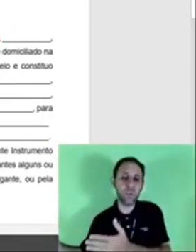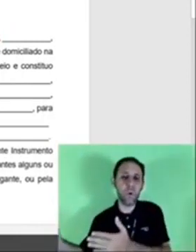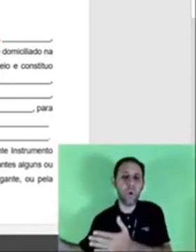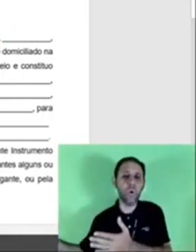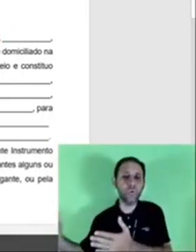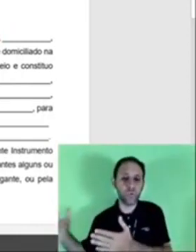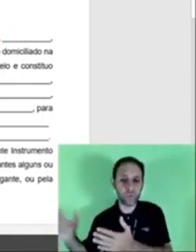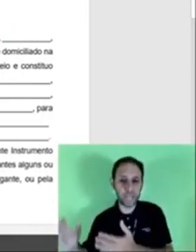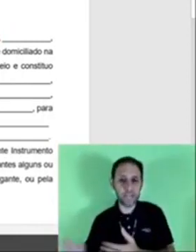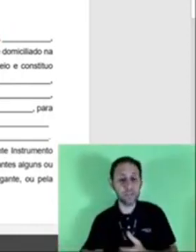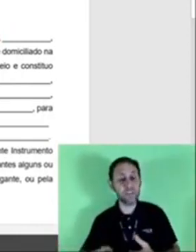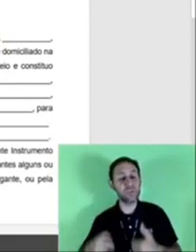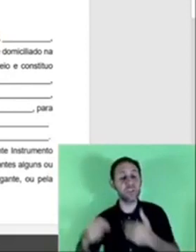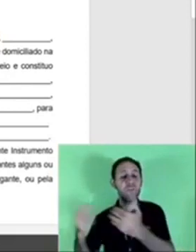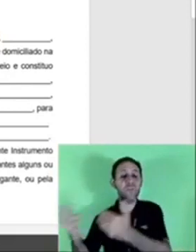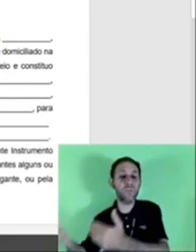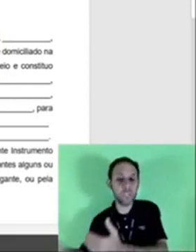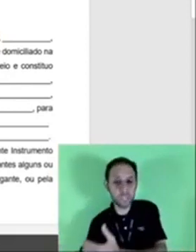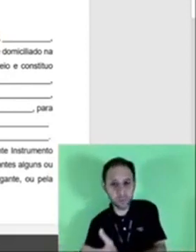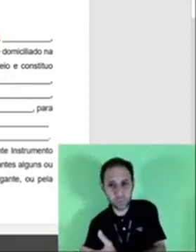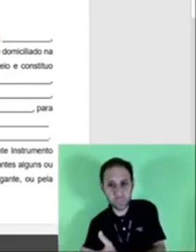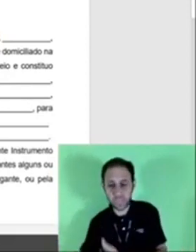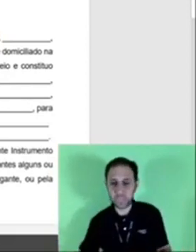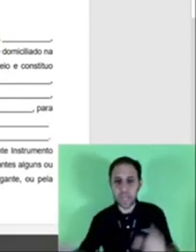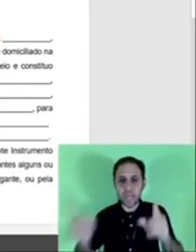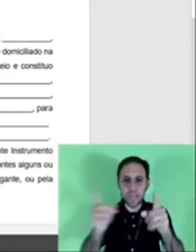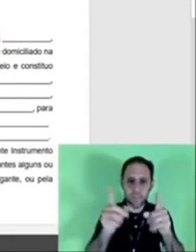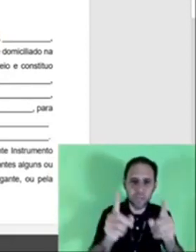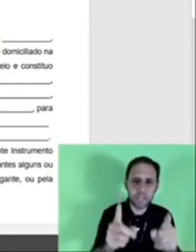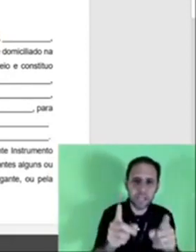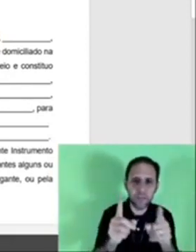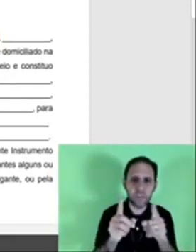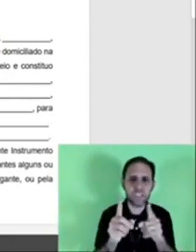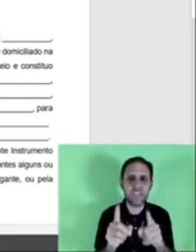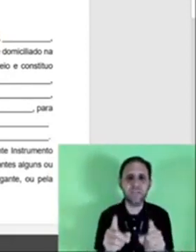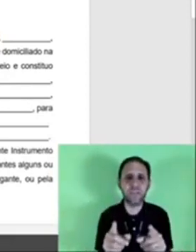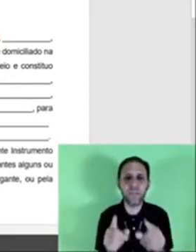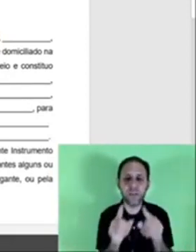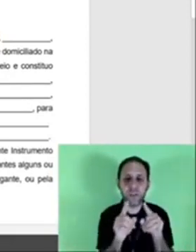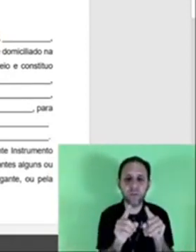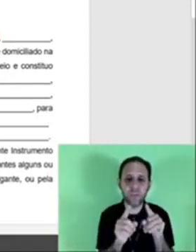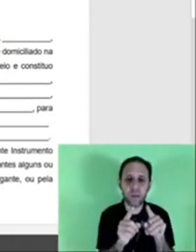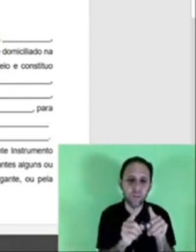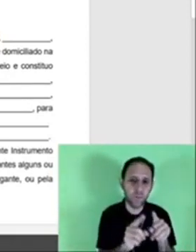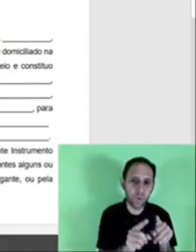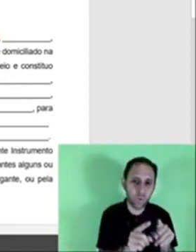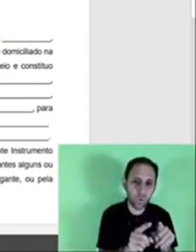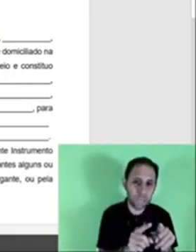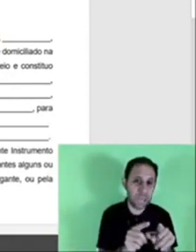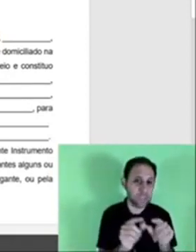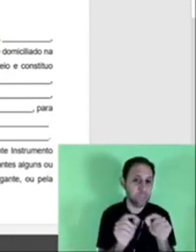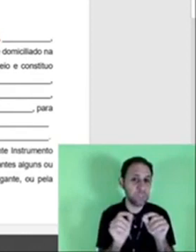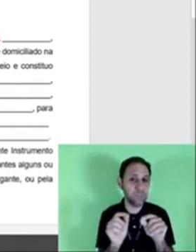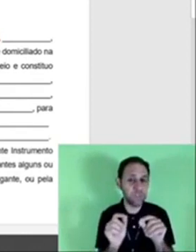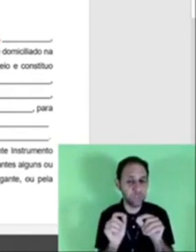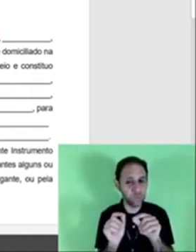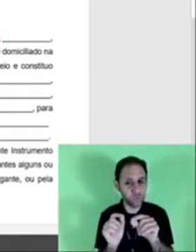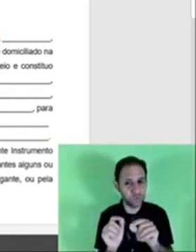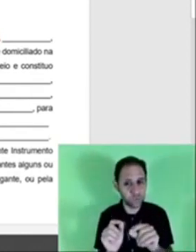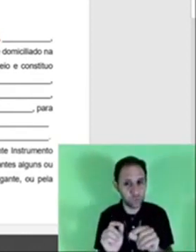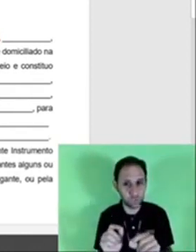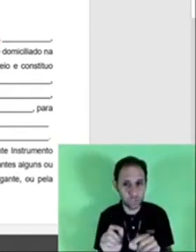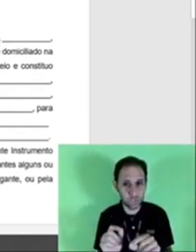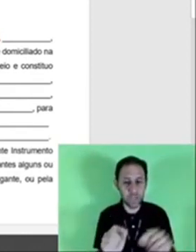informações do meu outorgado, as pessoas que eu vou conceder os poderes, lembrando que aquilo que está em vermelho eu não vou colocar, eu simplesmente